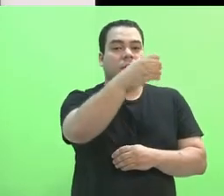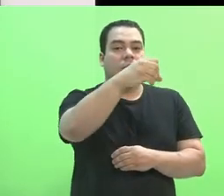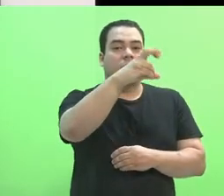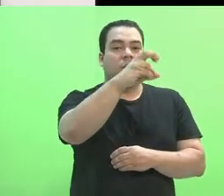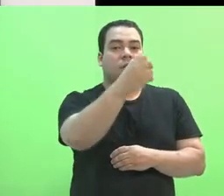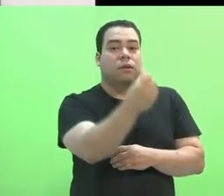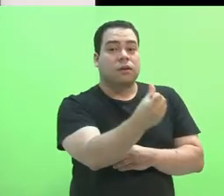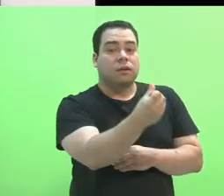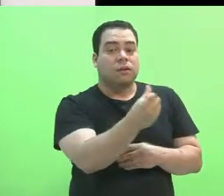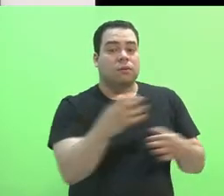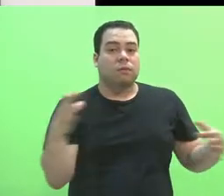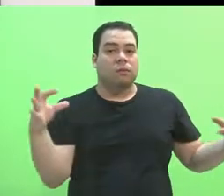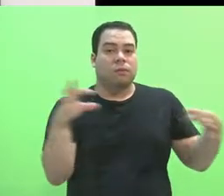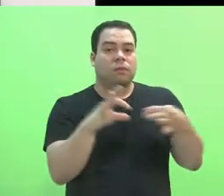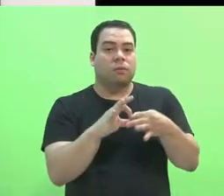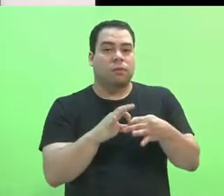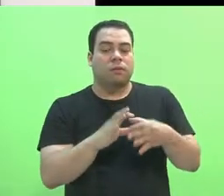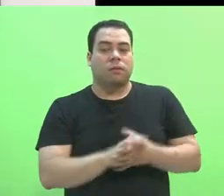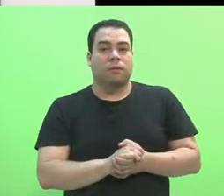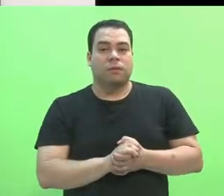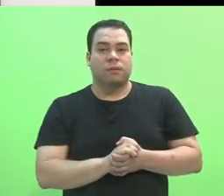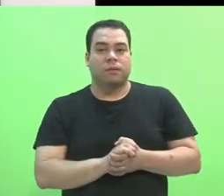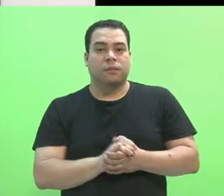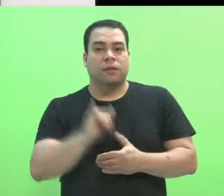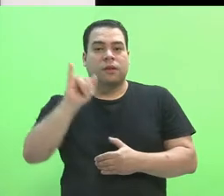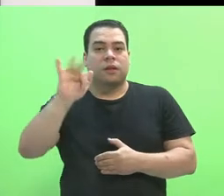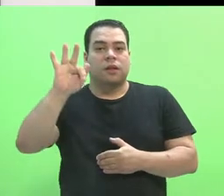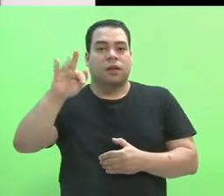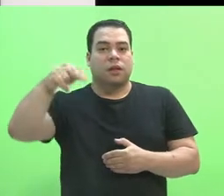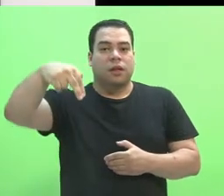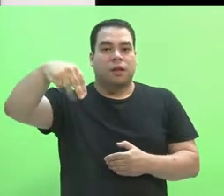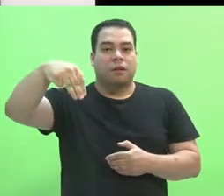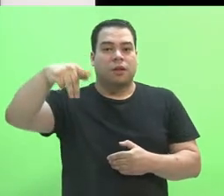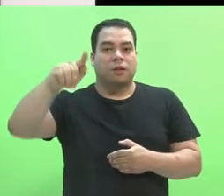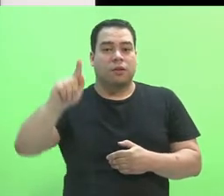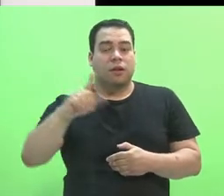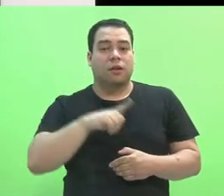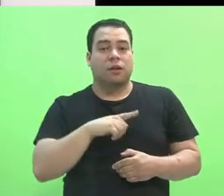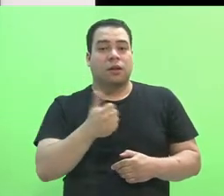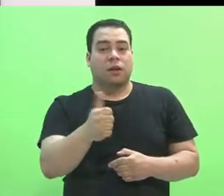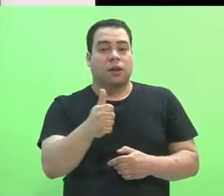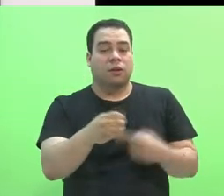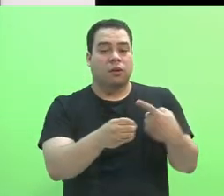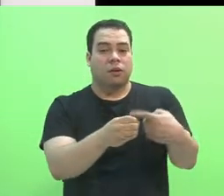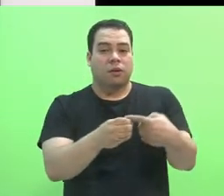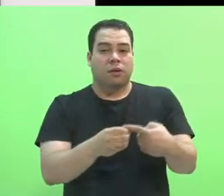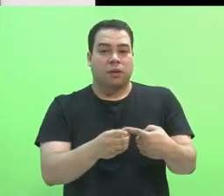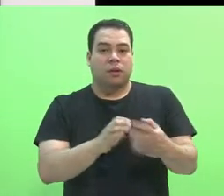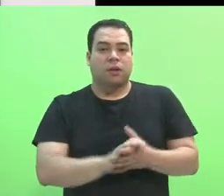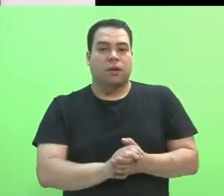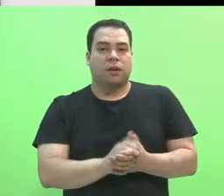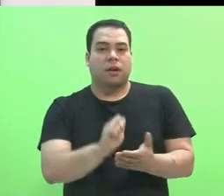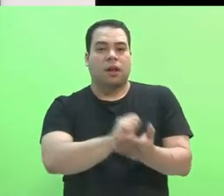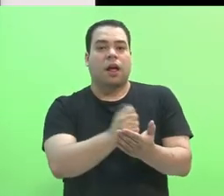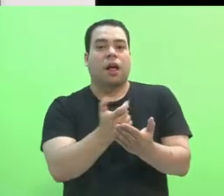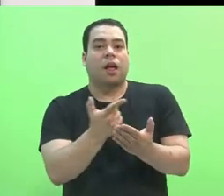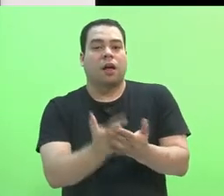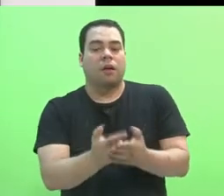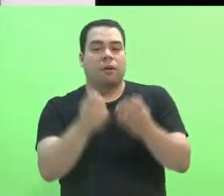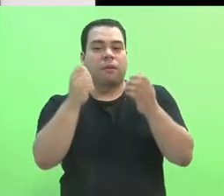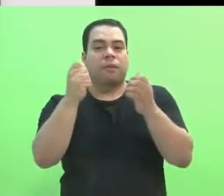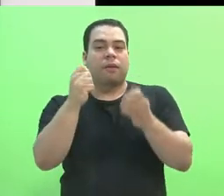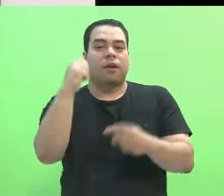O Instituto Federal do Norte de Minas é formado pelos campi Almenara, Araçuaí, Arinos,